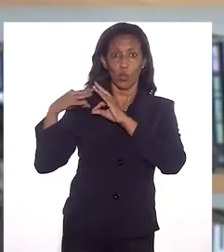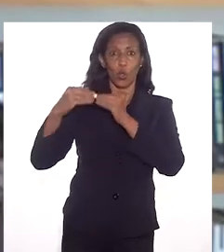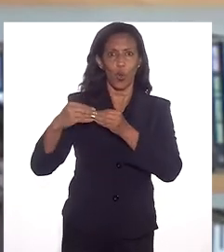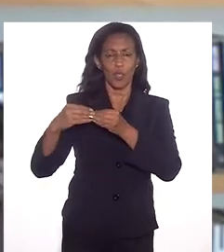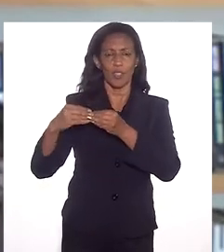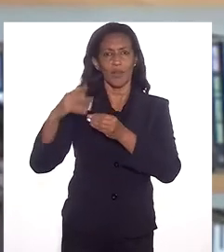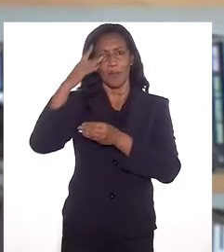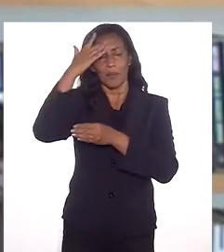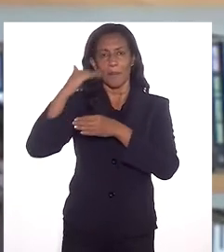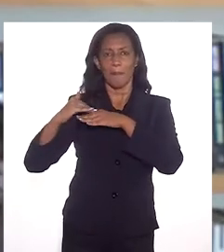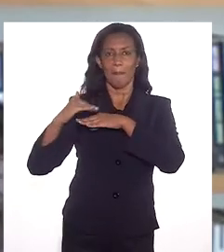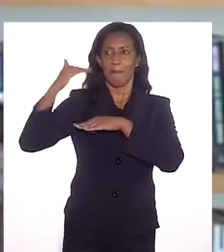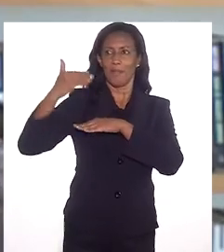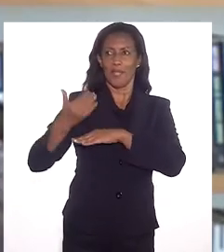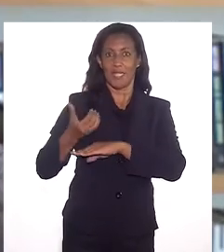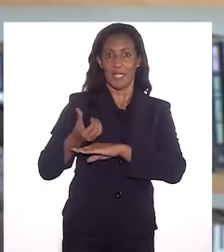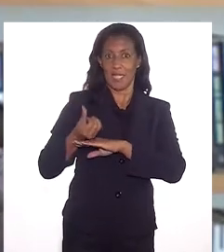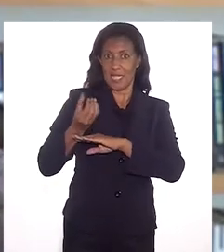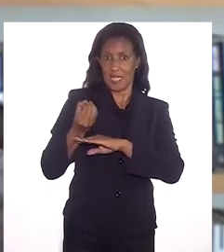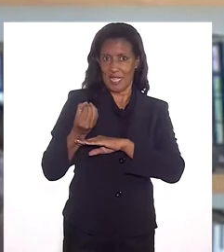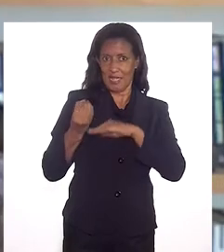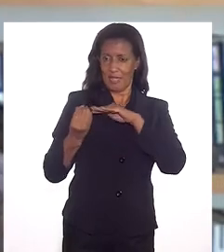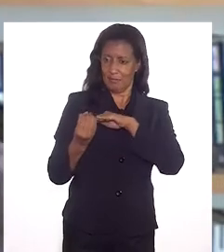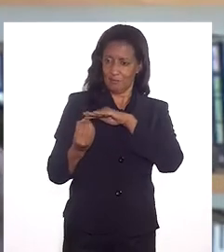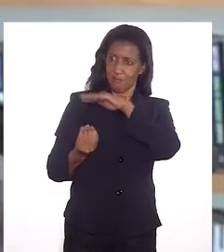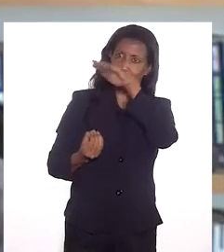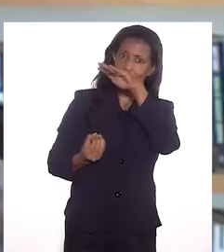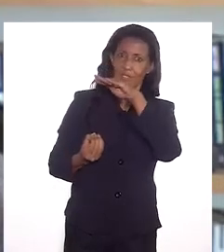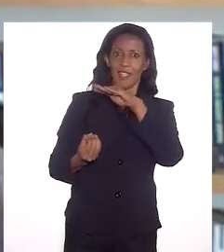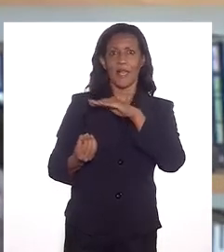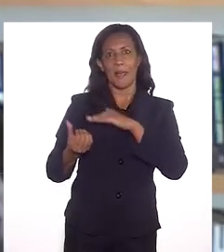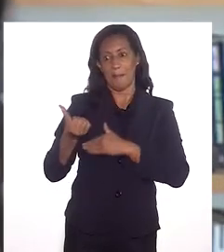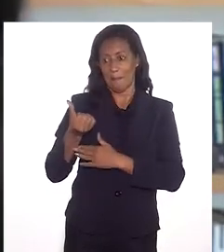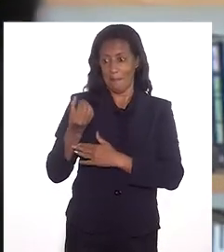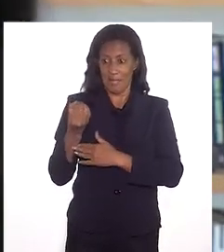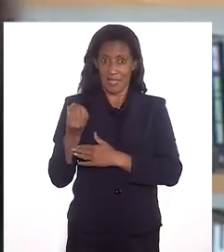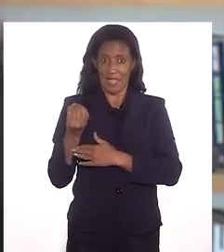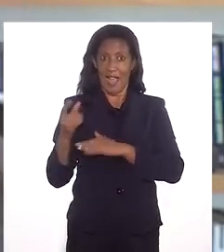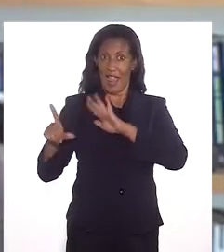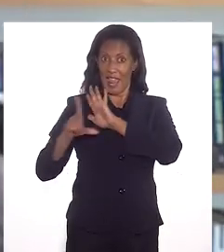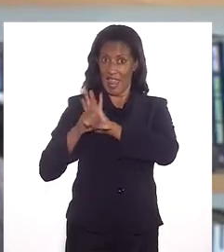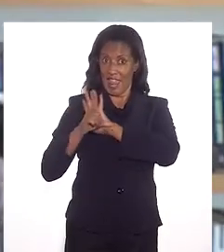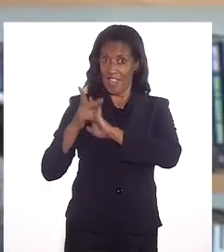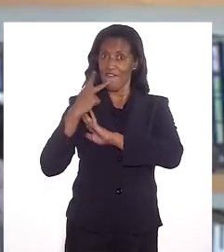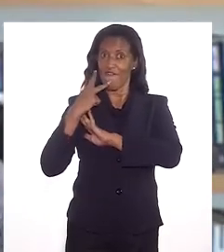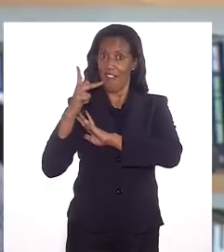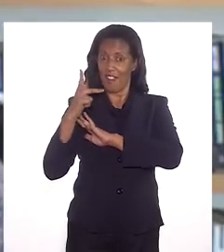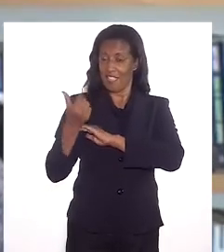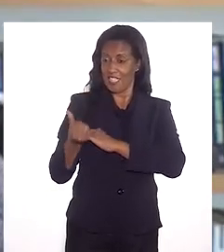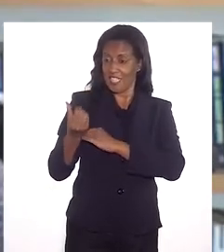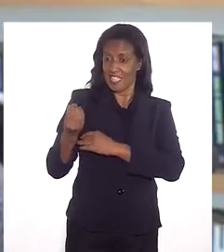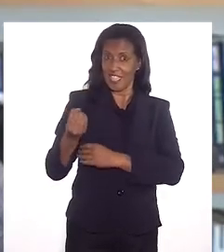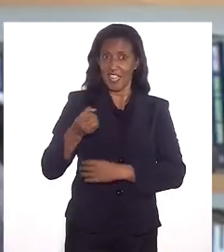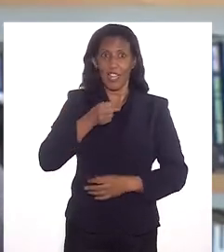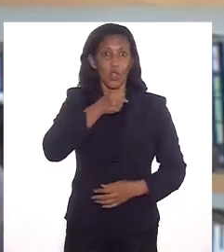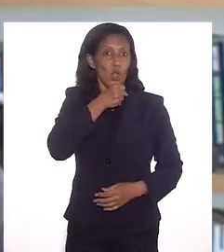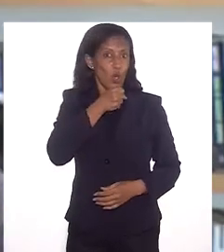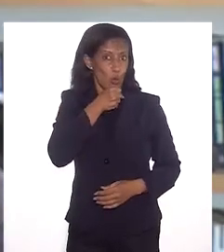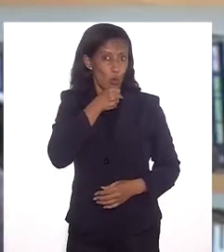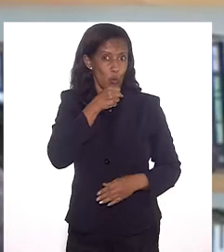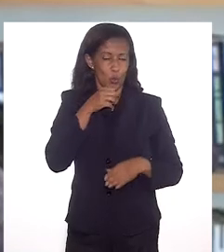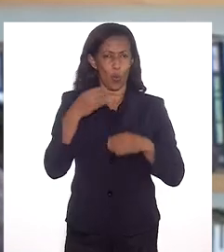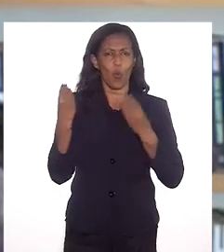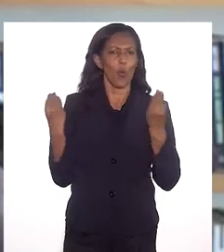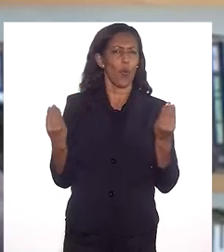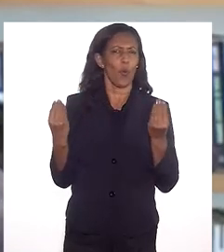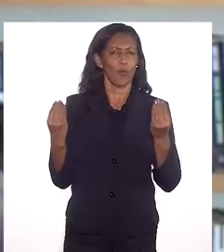pessoas que passam dos 60 anos, porque é isso que diz a lei. Para a lei, quem tem mais de 60 anos é idoso. Como é que você pode